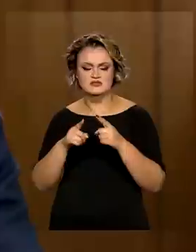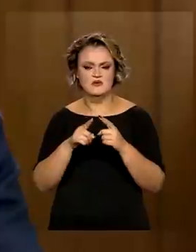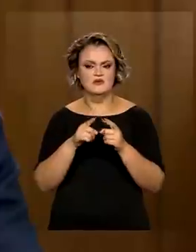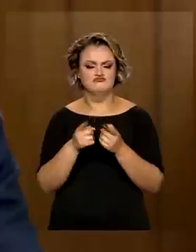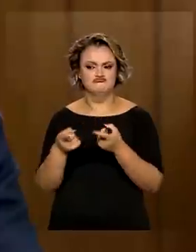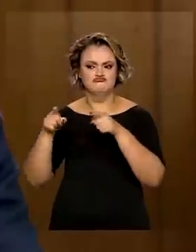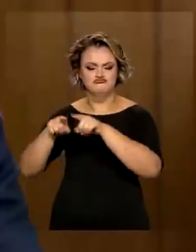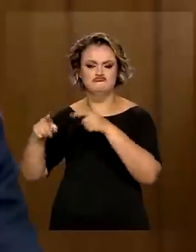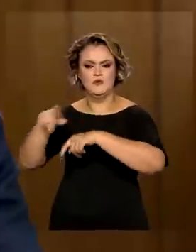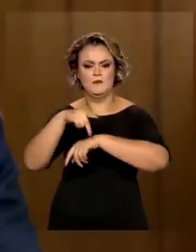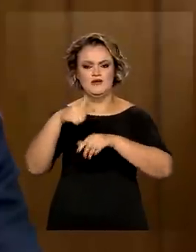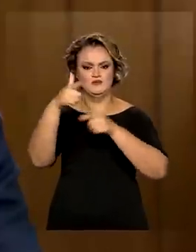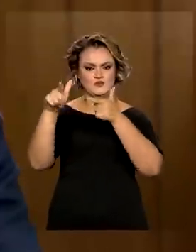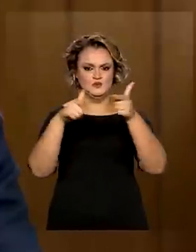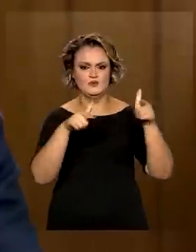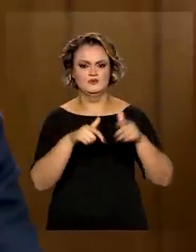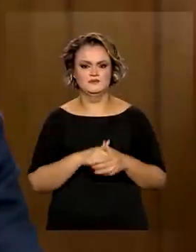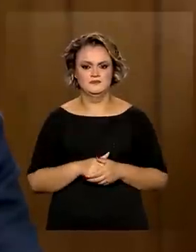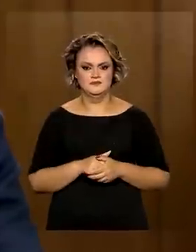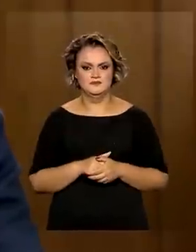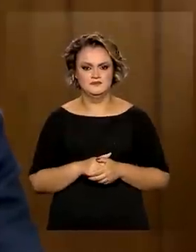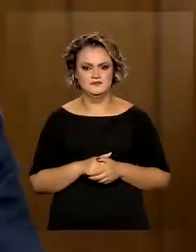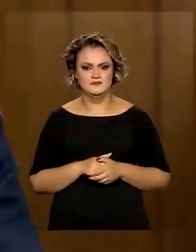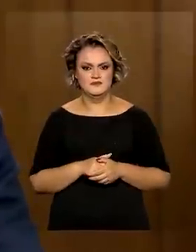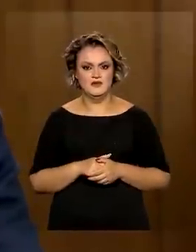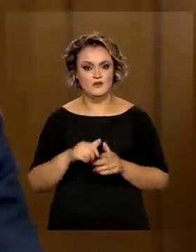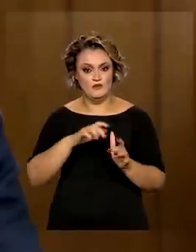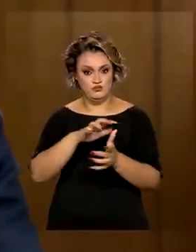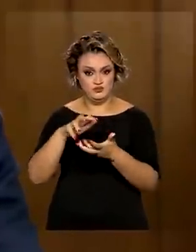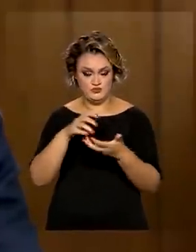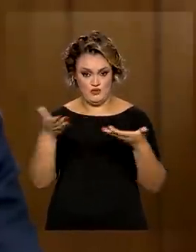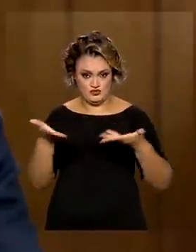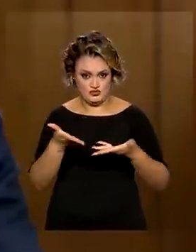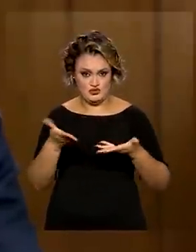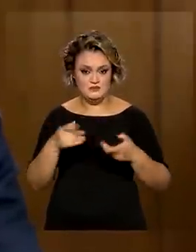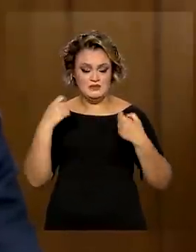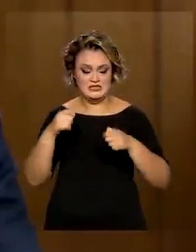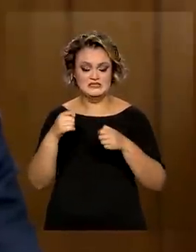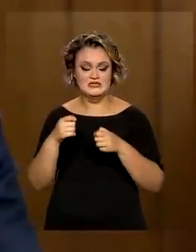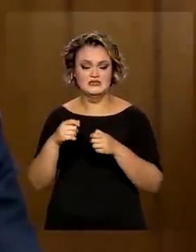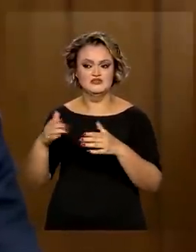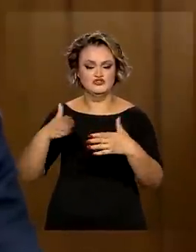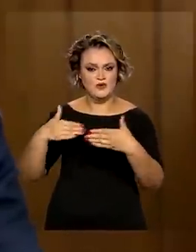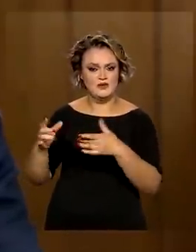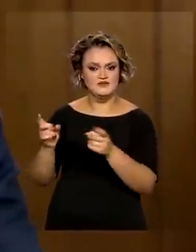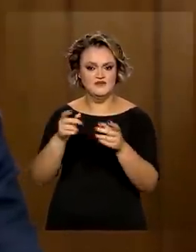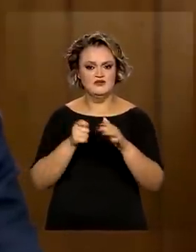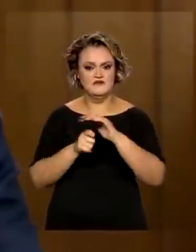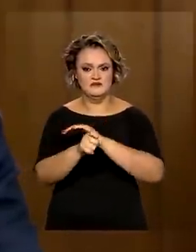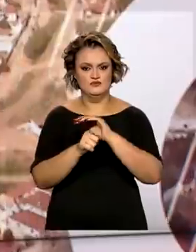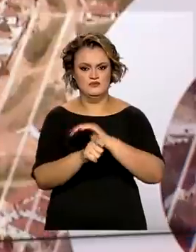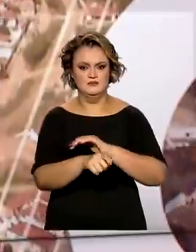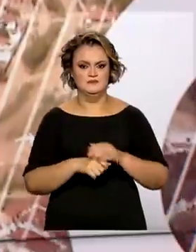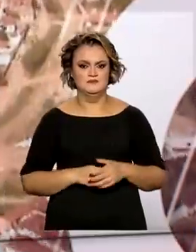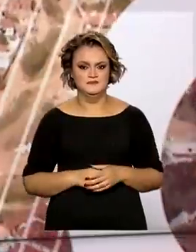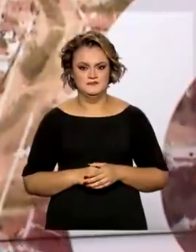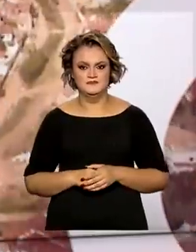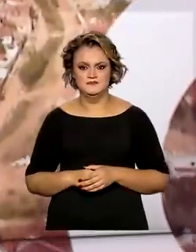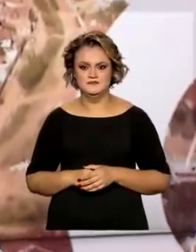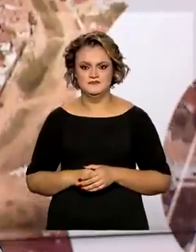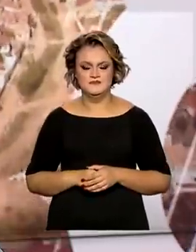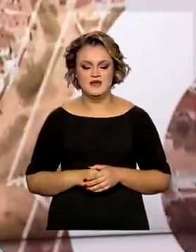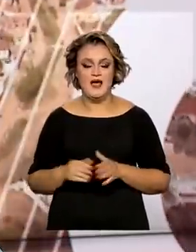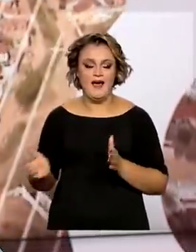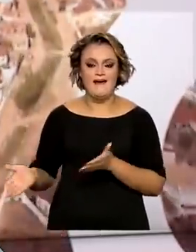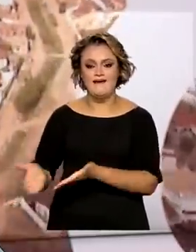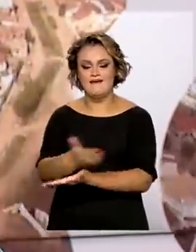parceiros comerciais do Mercosul. O mundo de hoje precisa de mais comércio e investimentos. A